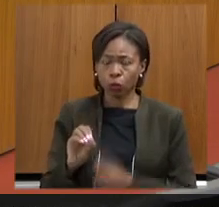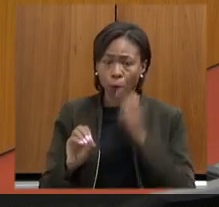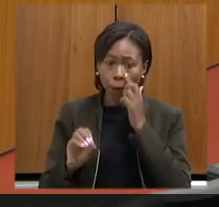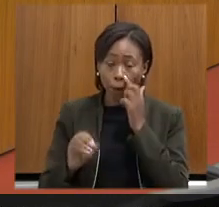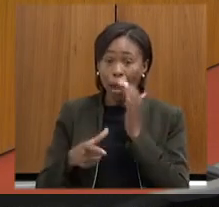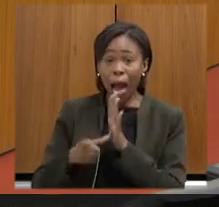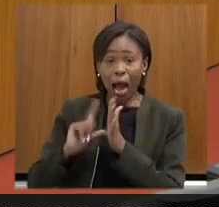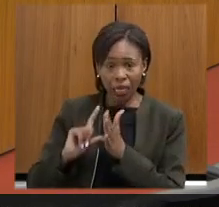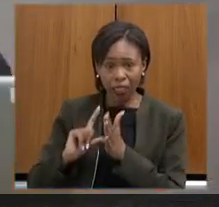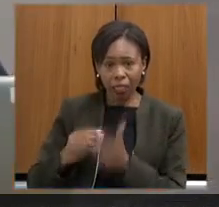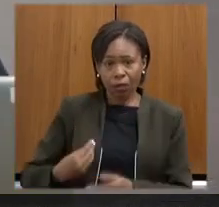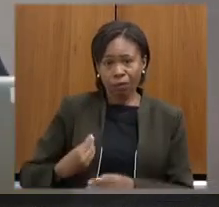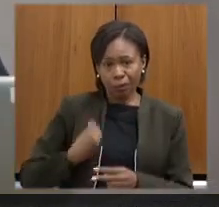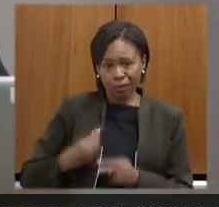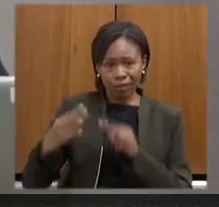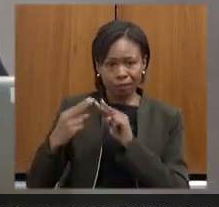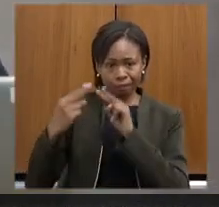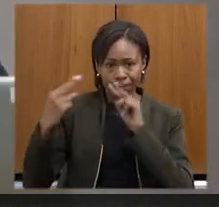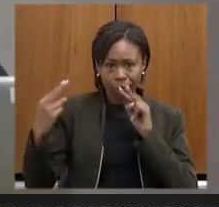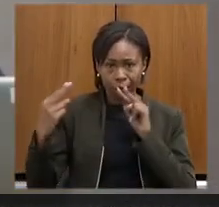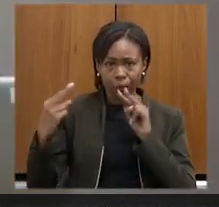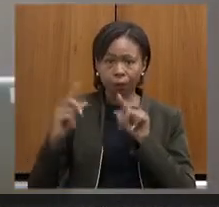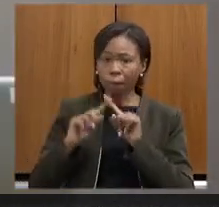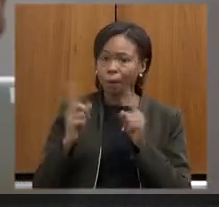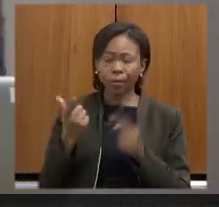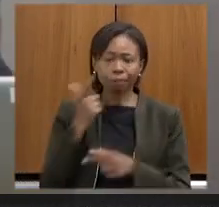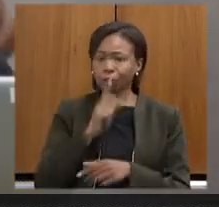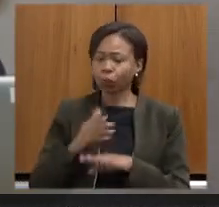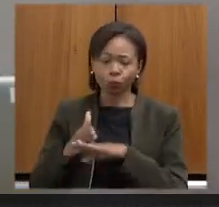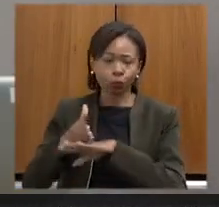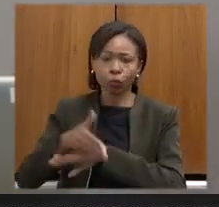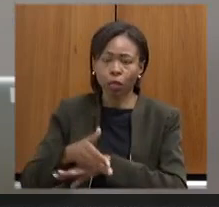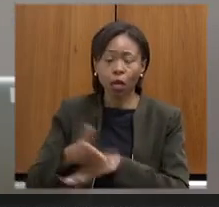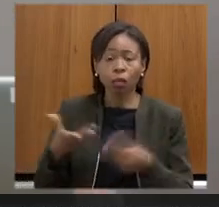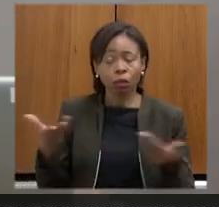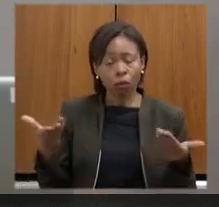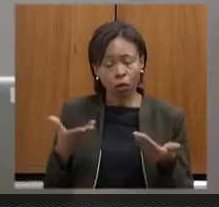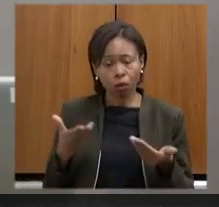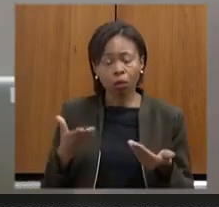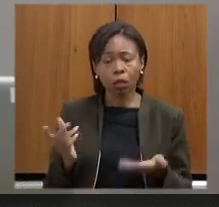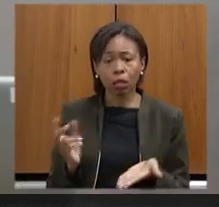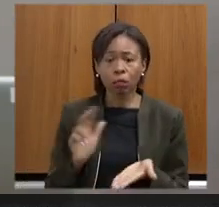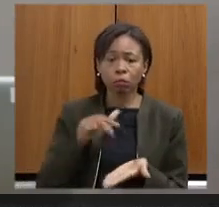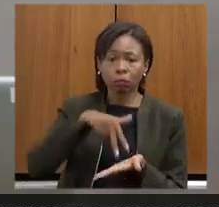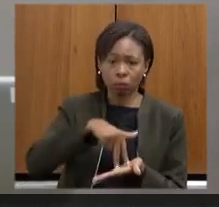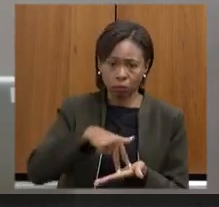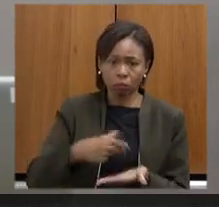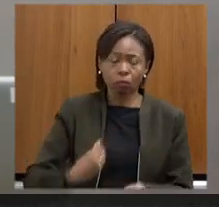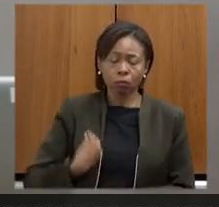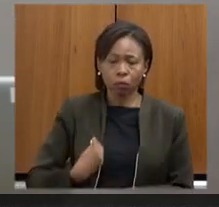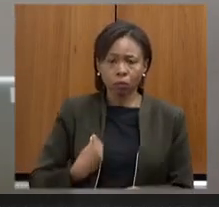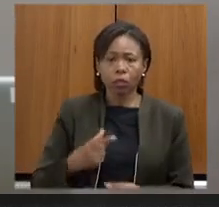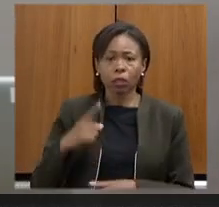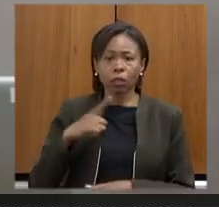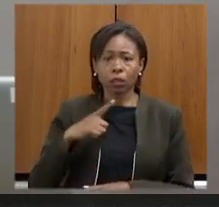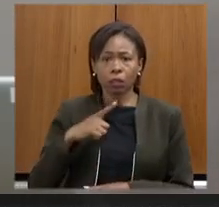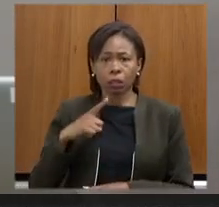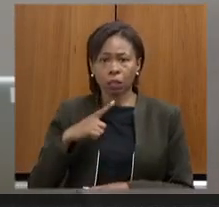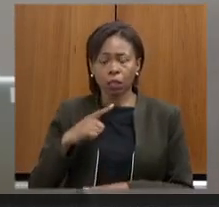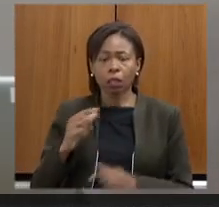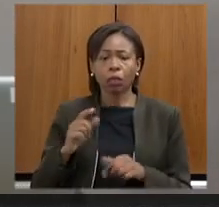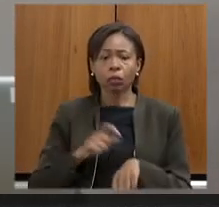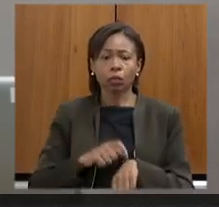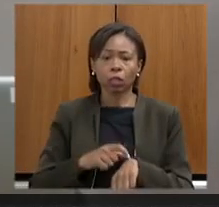remotamente mas não conseguiu acesso remotamente então vossa excelência terá aí deputado Virgílio Guimarães o